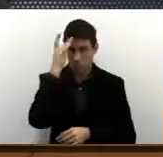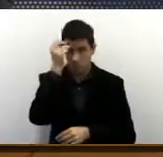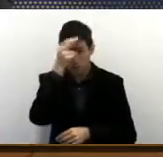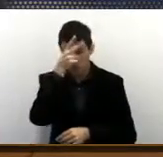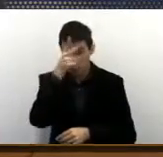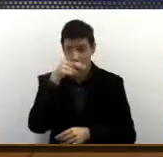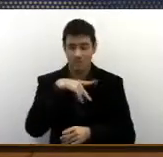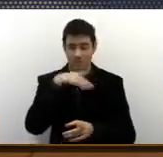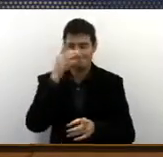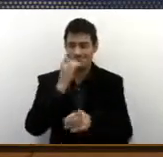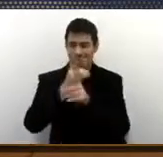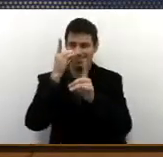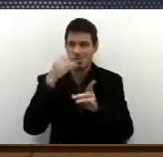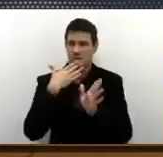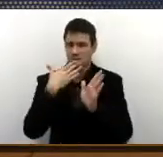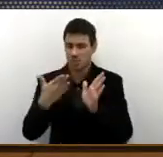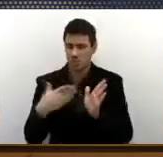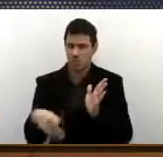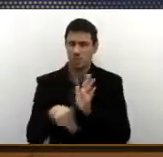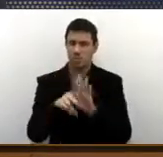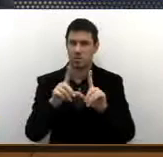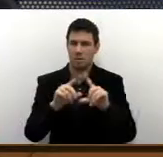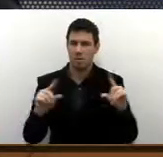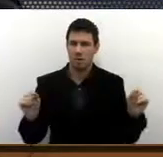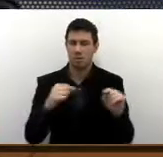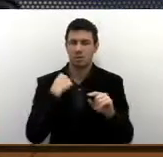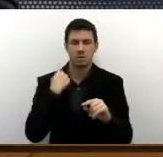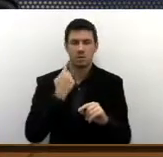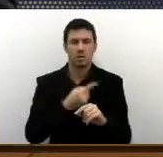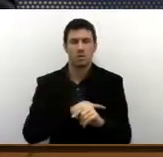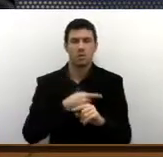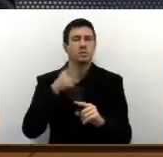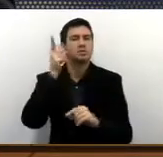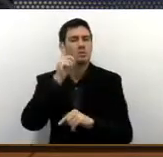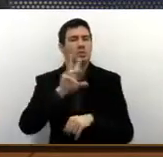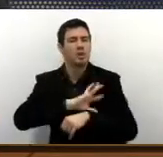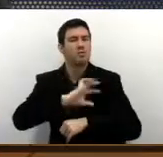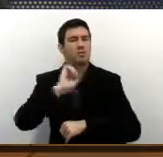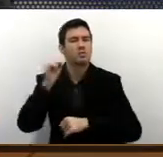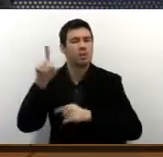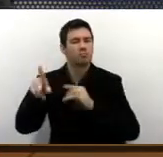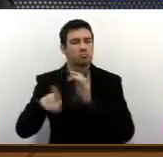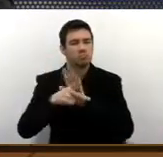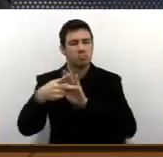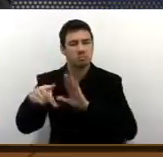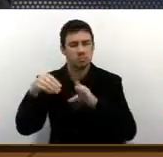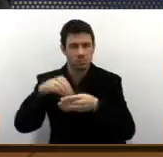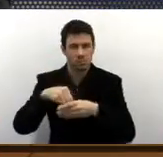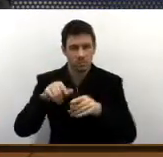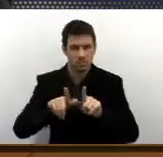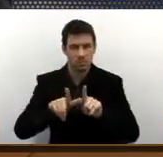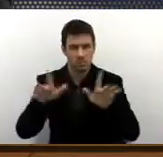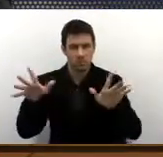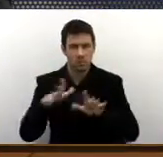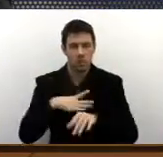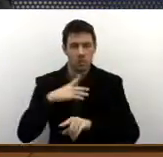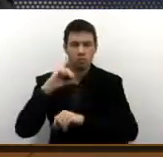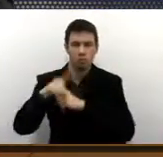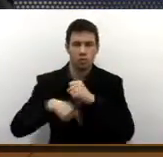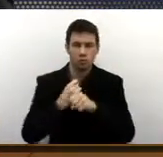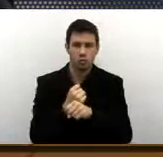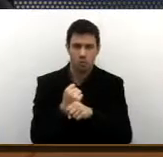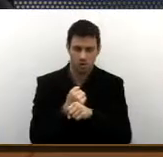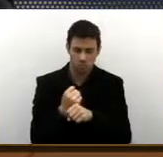solicitou, corremos para Brasília, graças a Deus conseguimos, vitória para a cidade de Guarulhos, então, se Deus quiser, no próximo ano